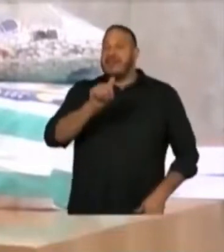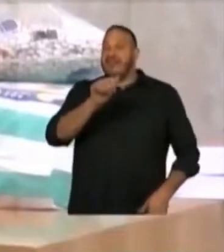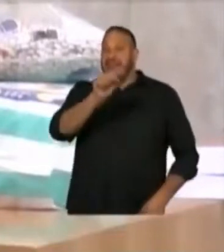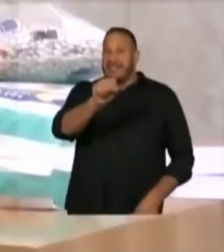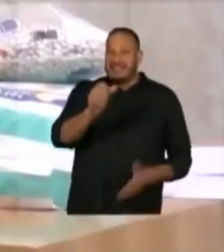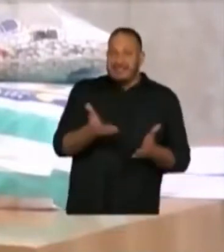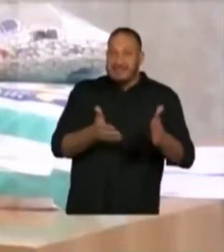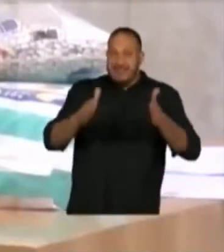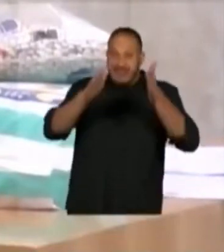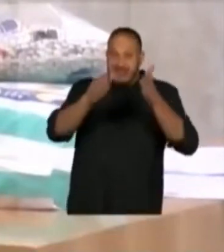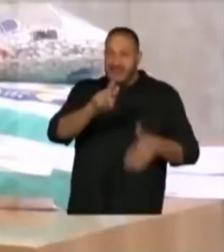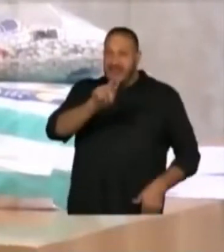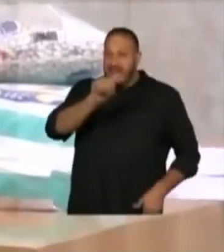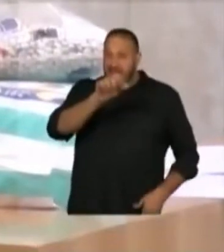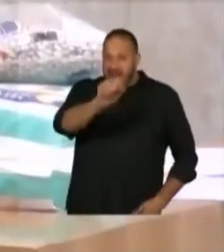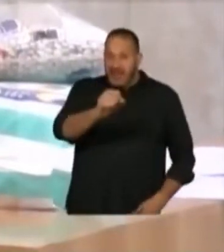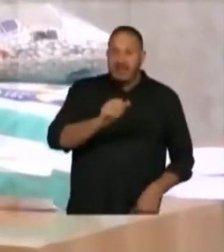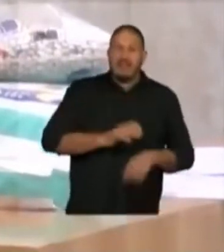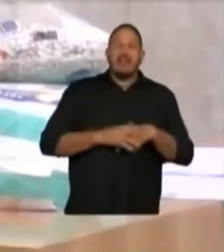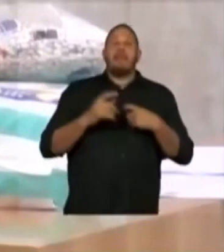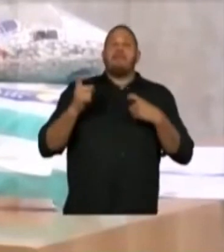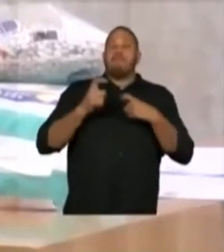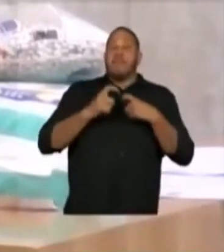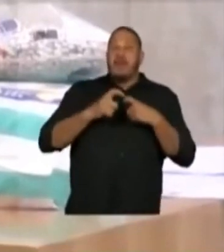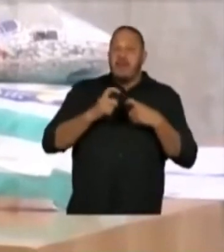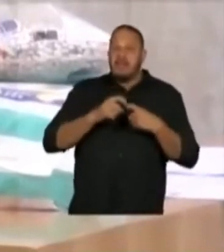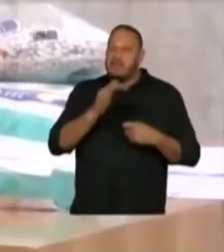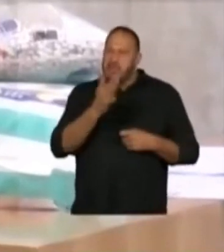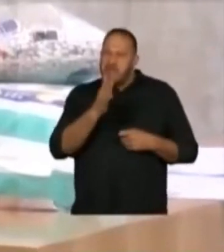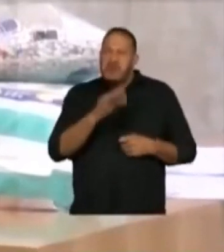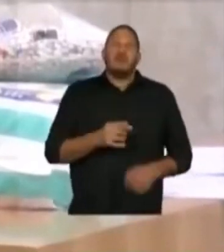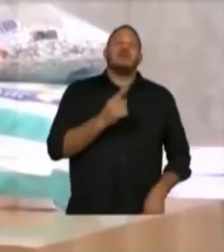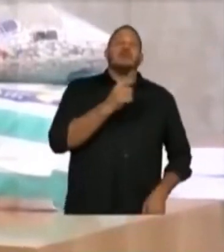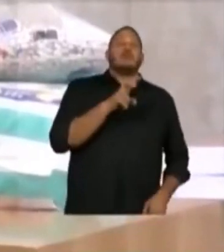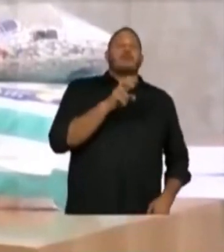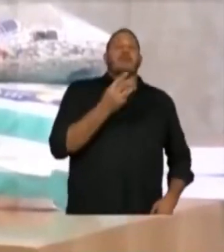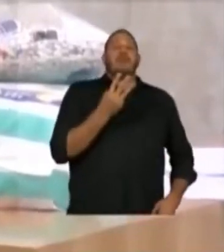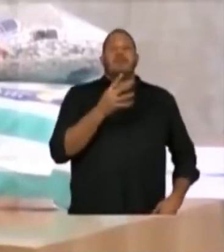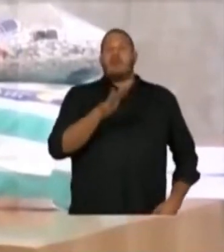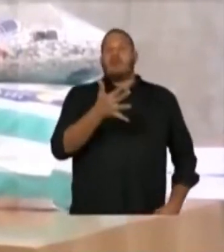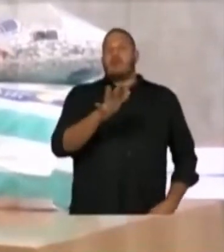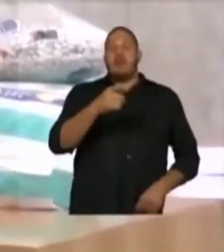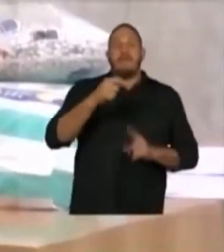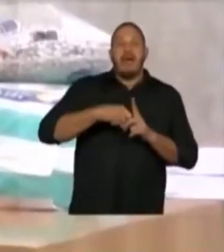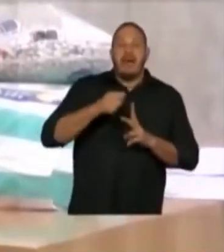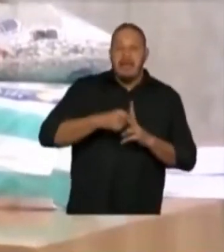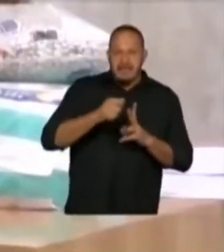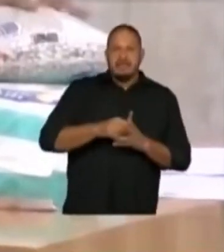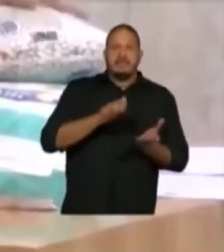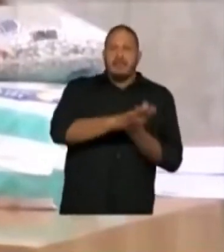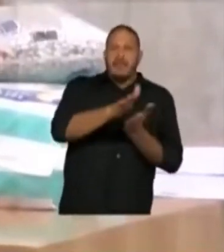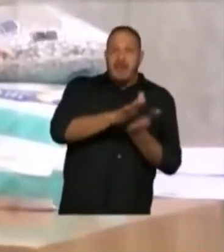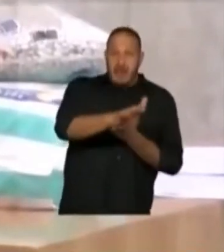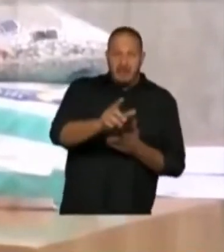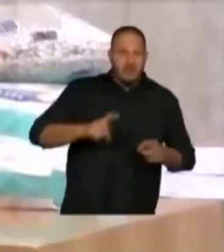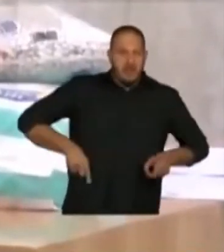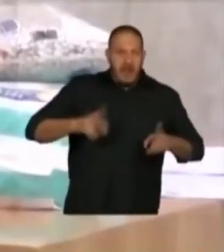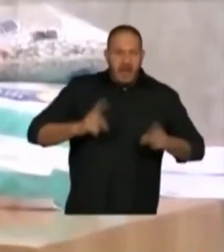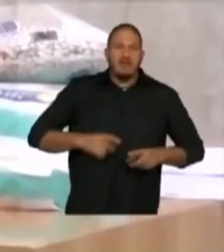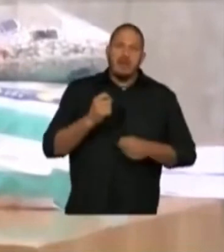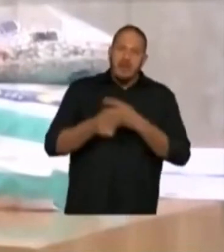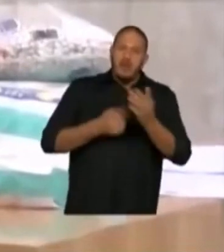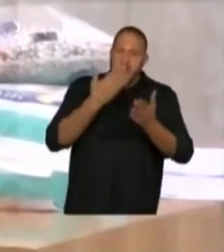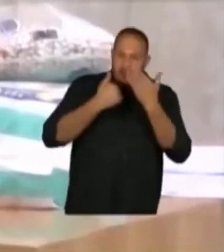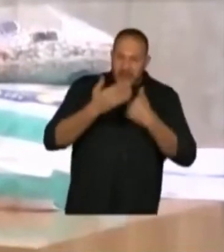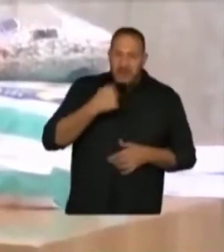medicamentos em média que o brasileiro gasta, R 153,00 aqui que é gasto, alguns alimentos para